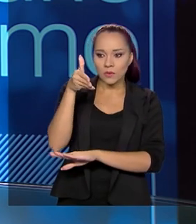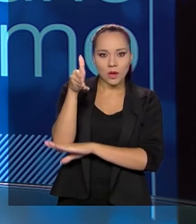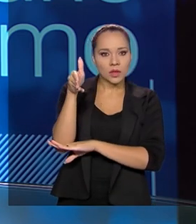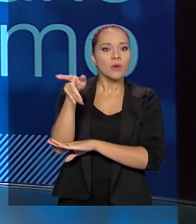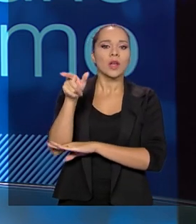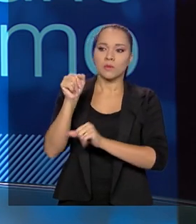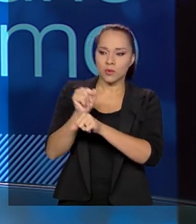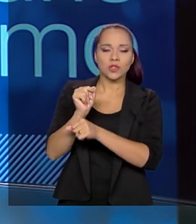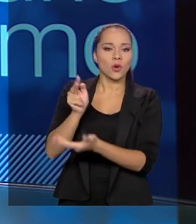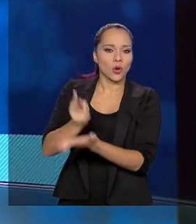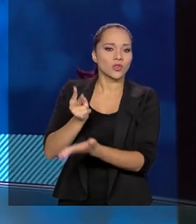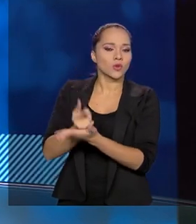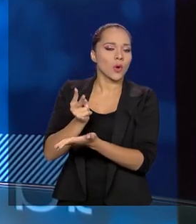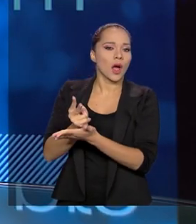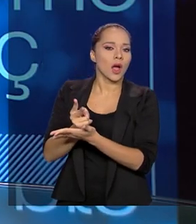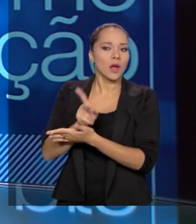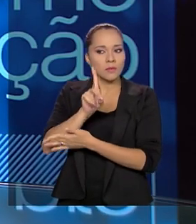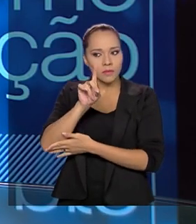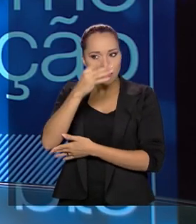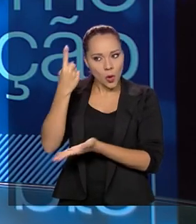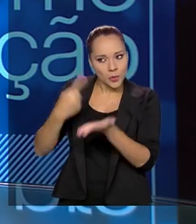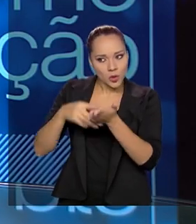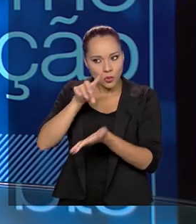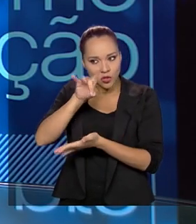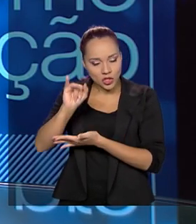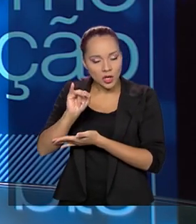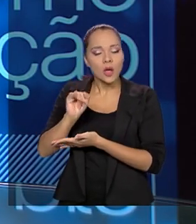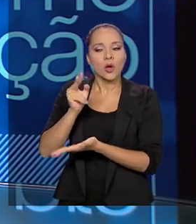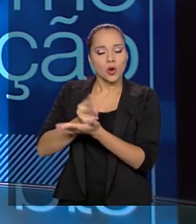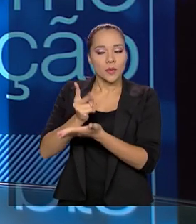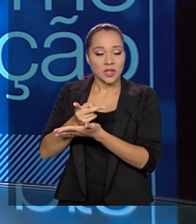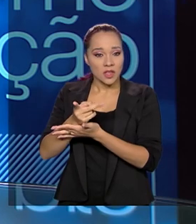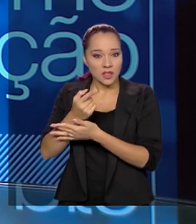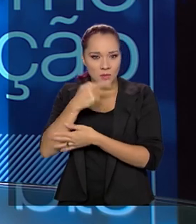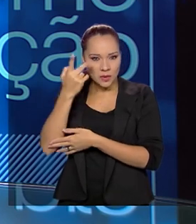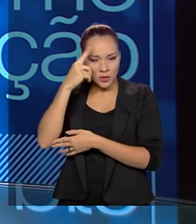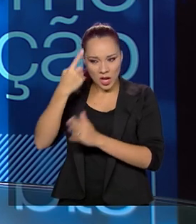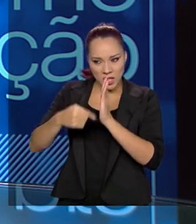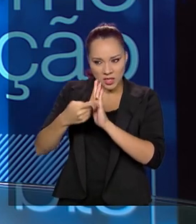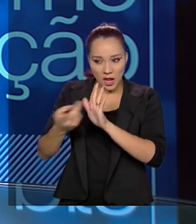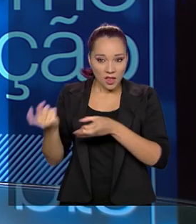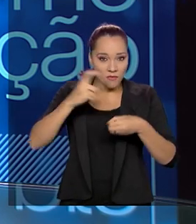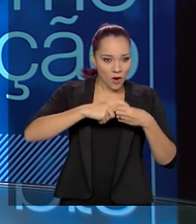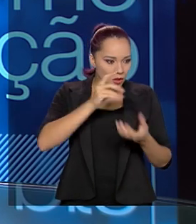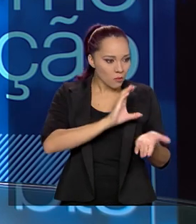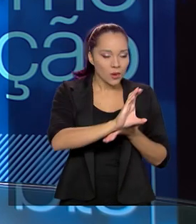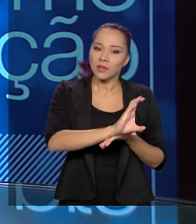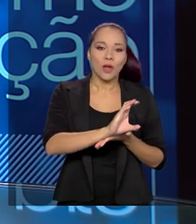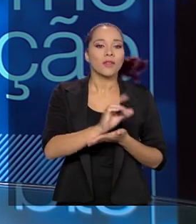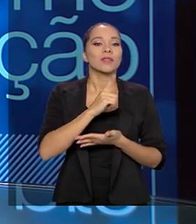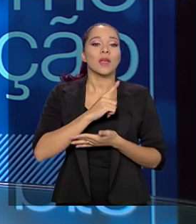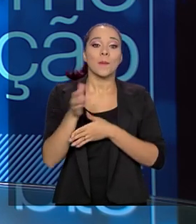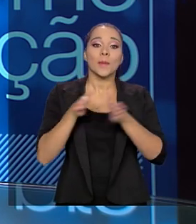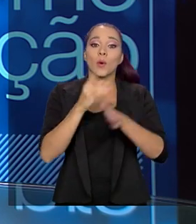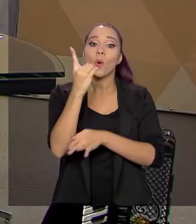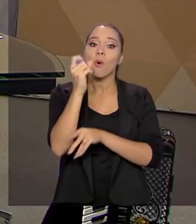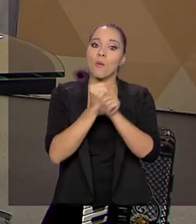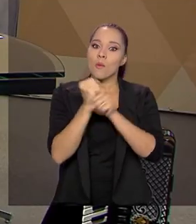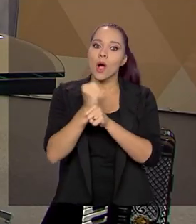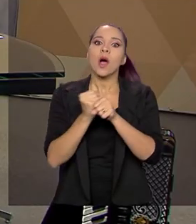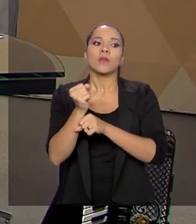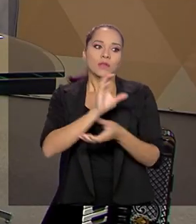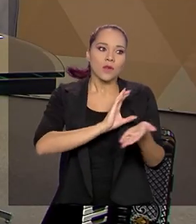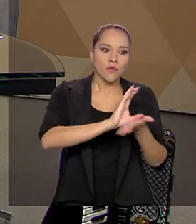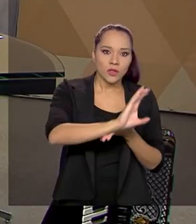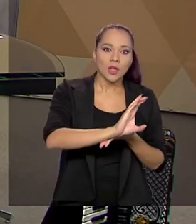reserva e não ser obrigado a devolver na mesma hora o dinheiro que já tinha sido depositado. Ter um ano para devolver e depois de um